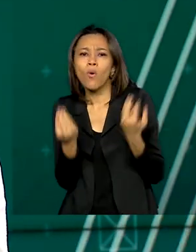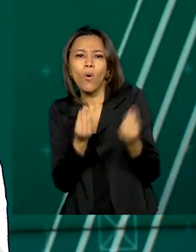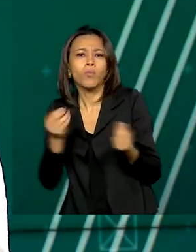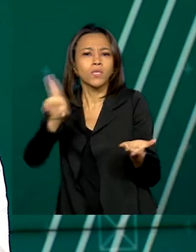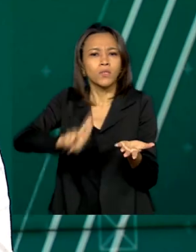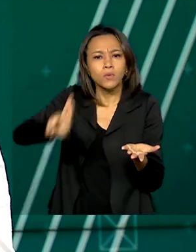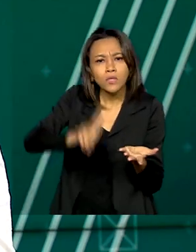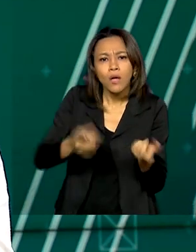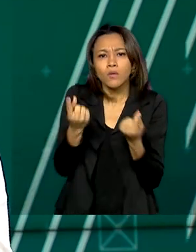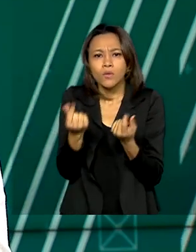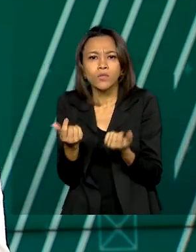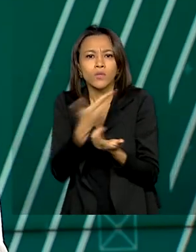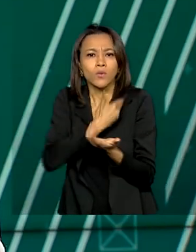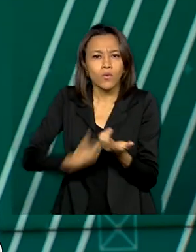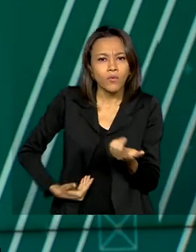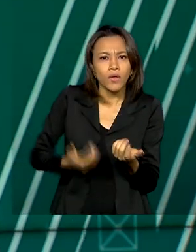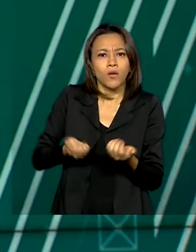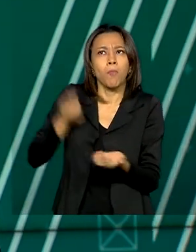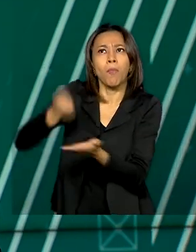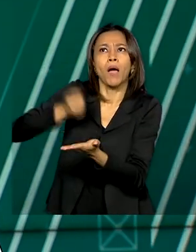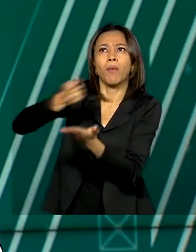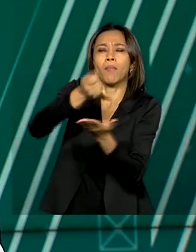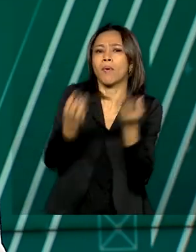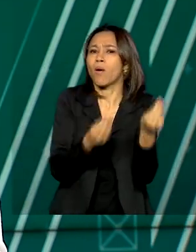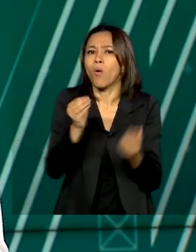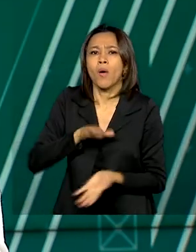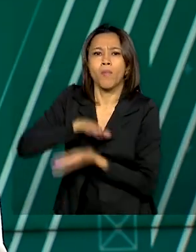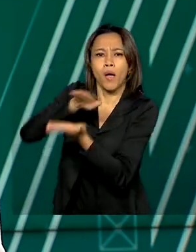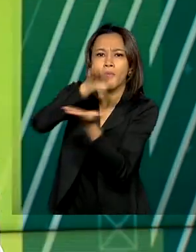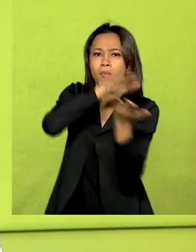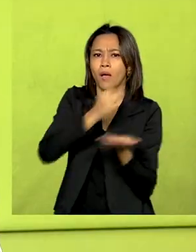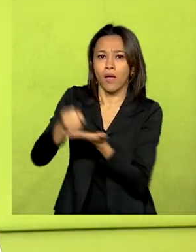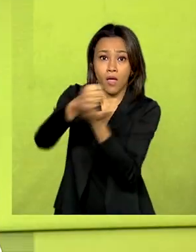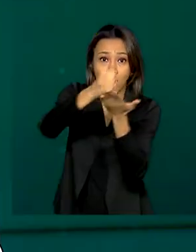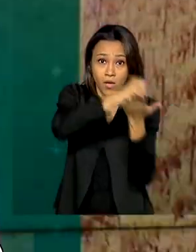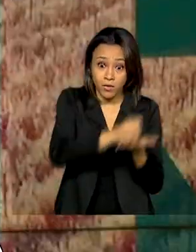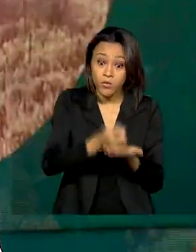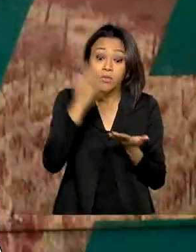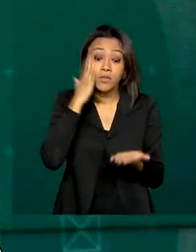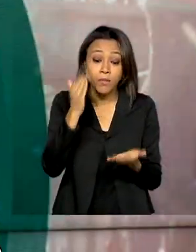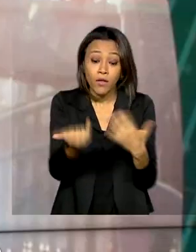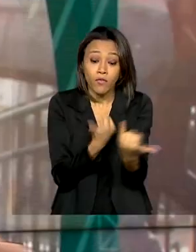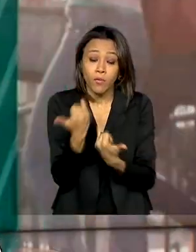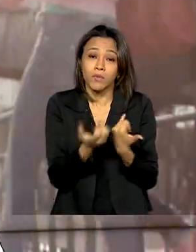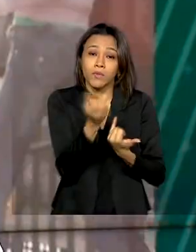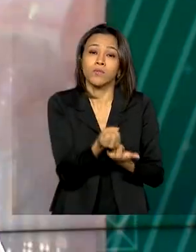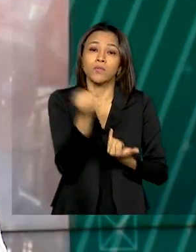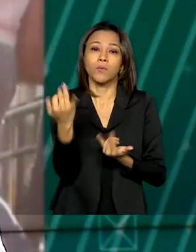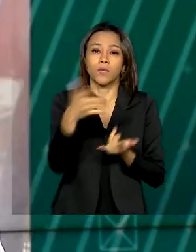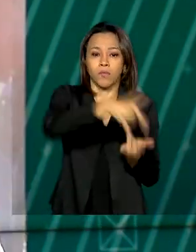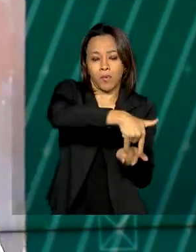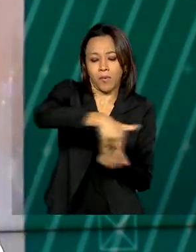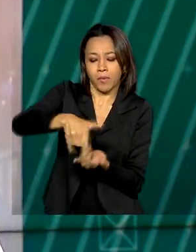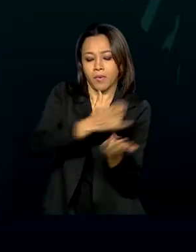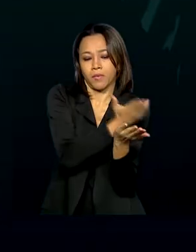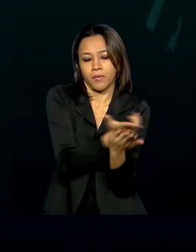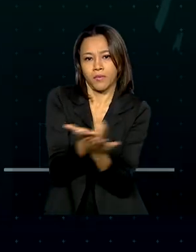durante a pandemia. A ferramenta traz também informações sobre o número de leitos habilitados em todo o país.